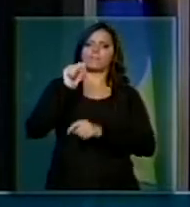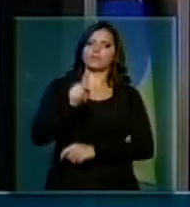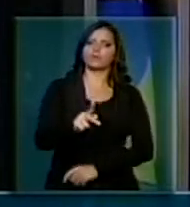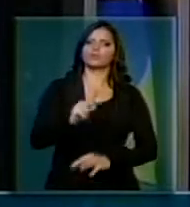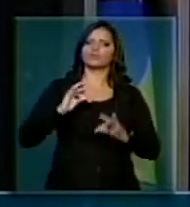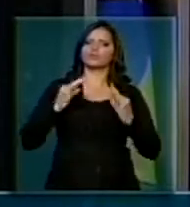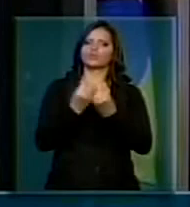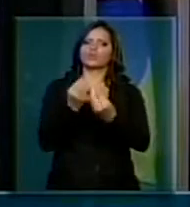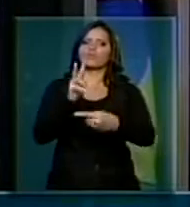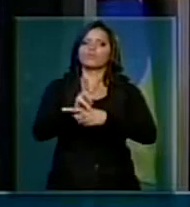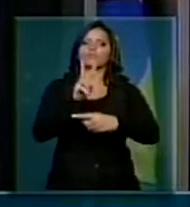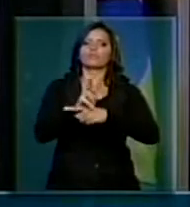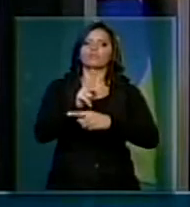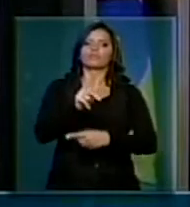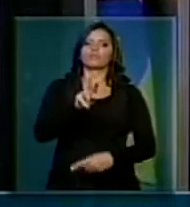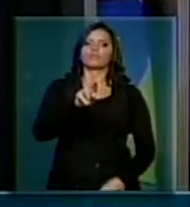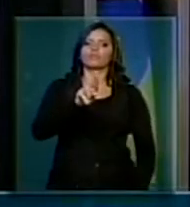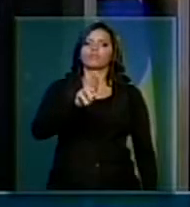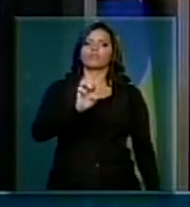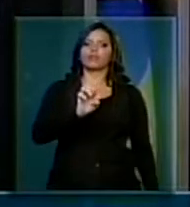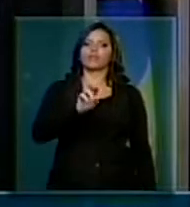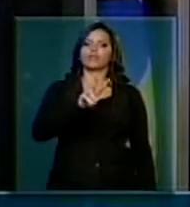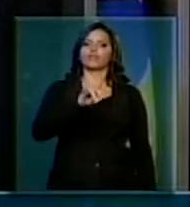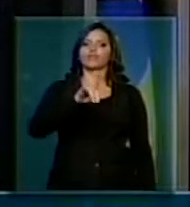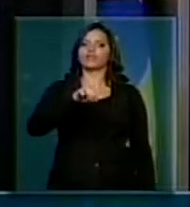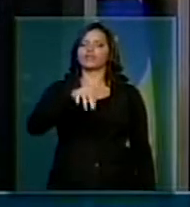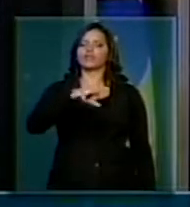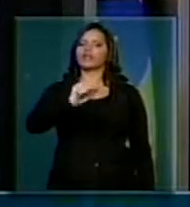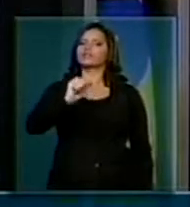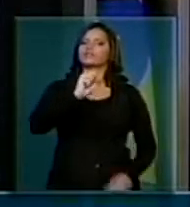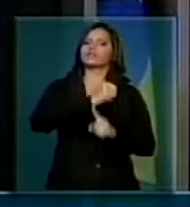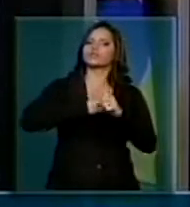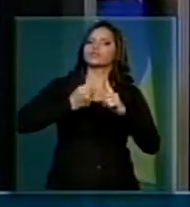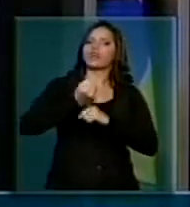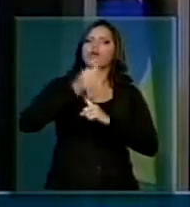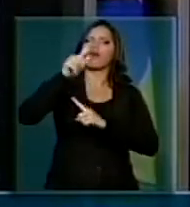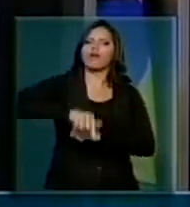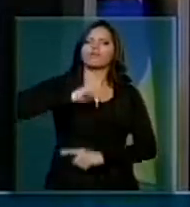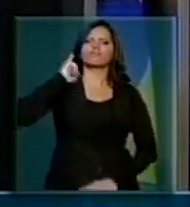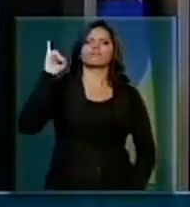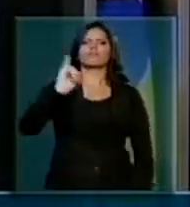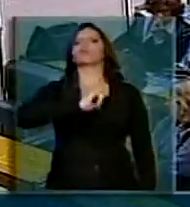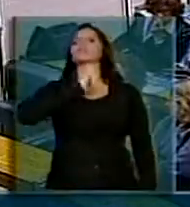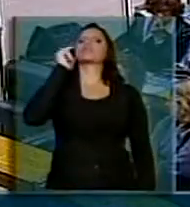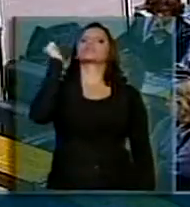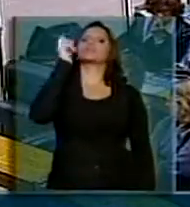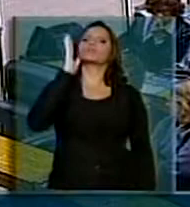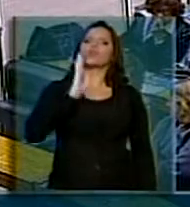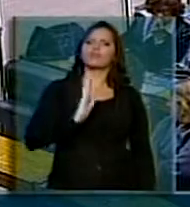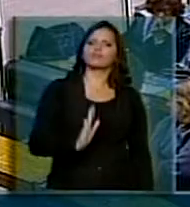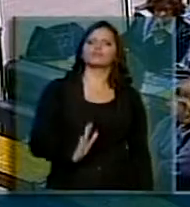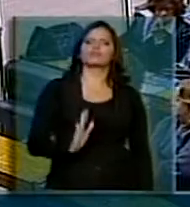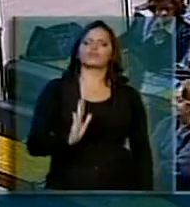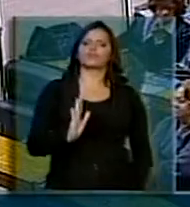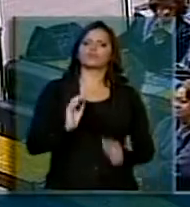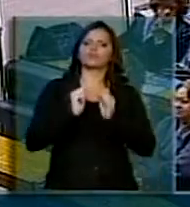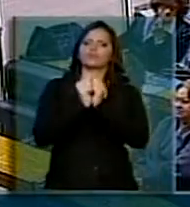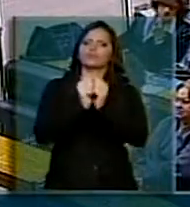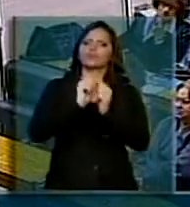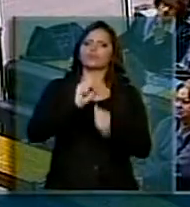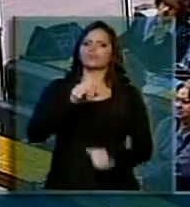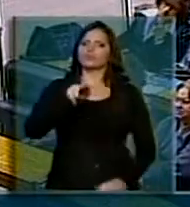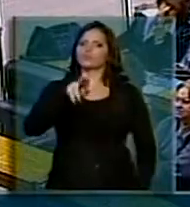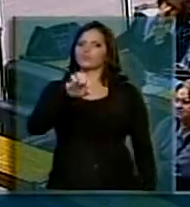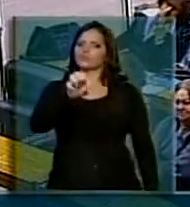defesa da previdência social. Um dos patrimônios sociais mais importantes desse país, junto com o